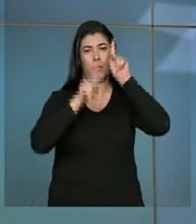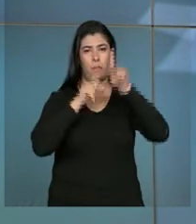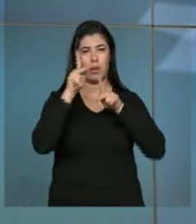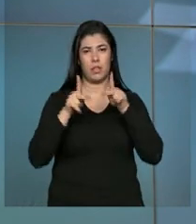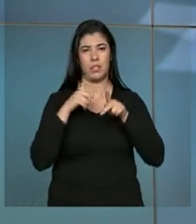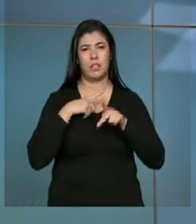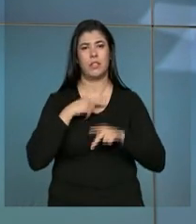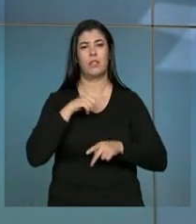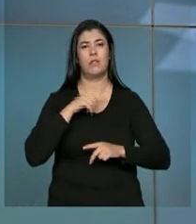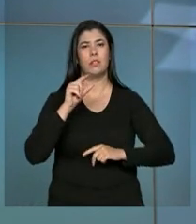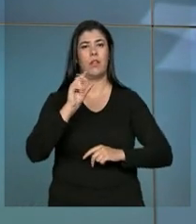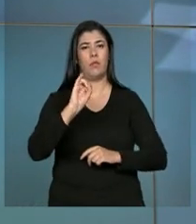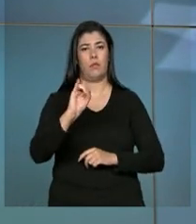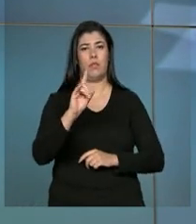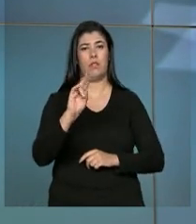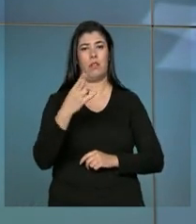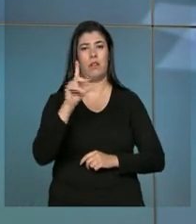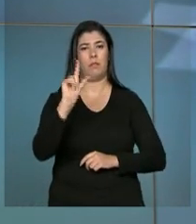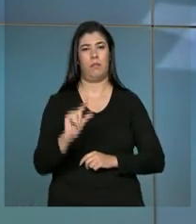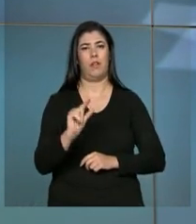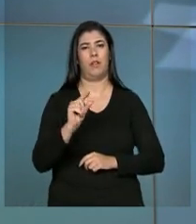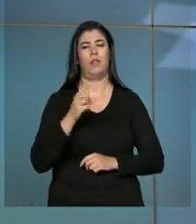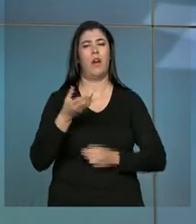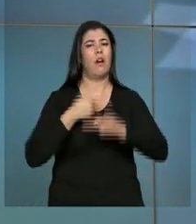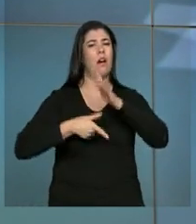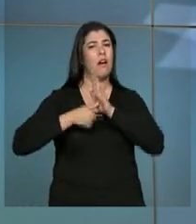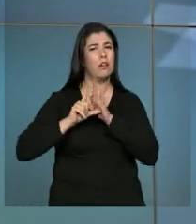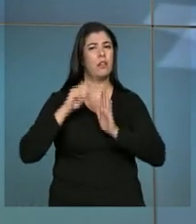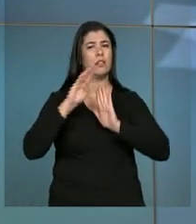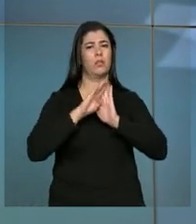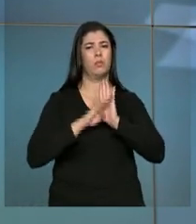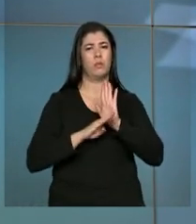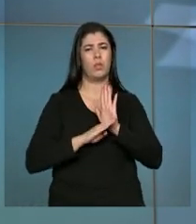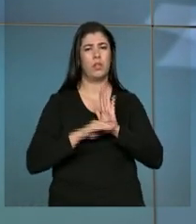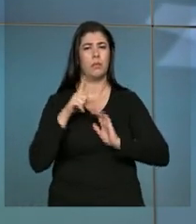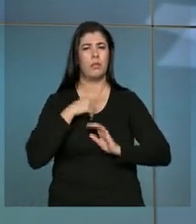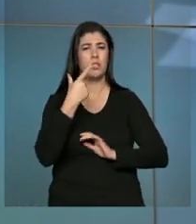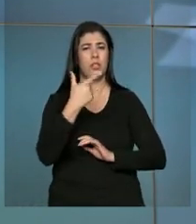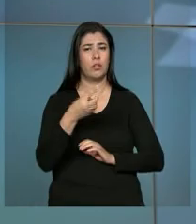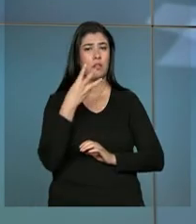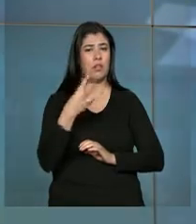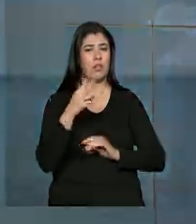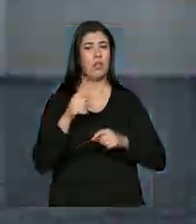Brasil. Antes do programa, apenas três médicos atendiam na cidade.